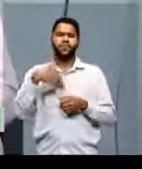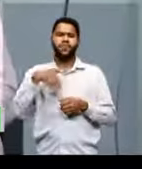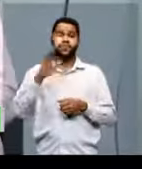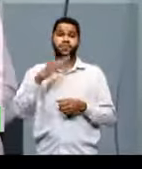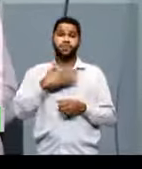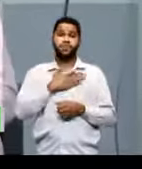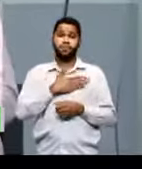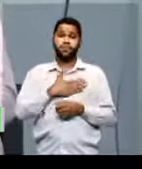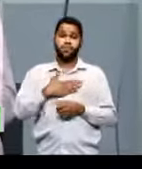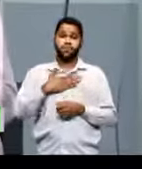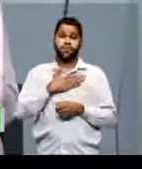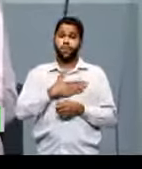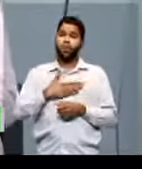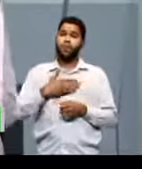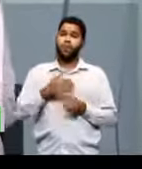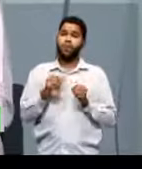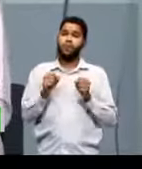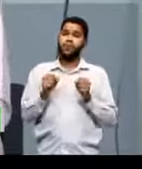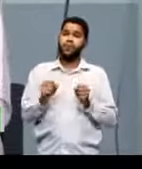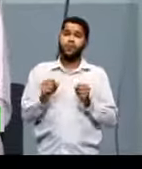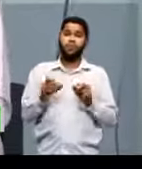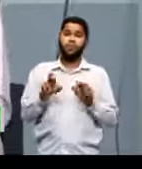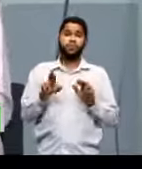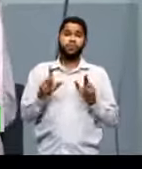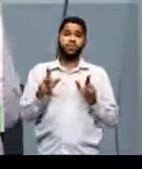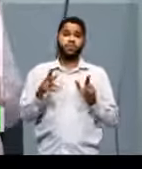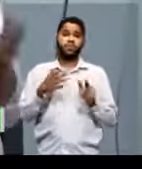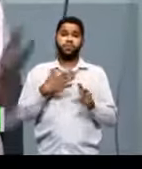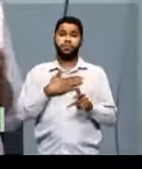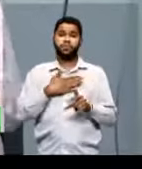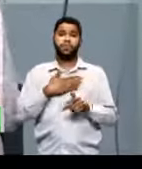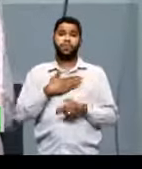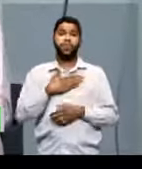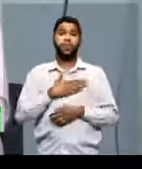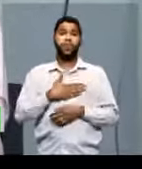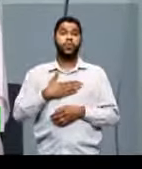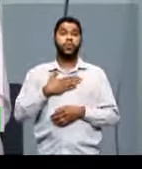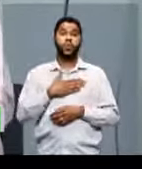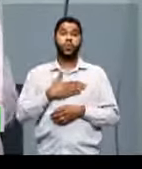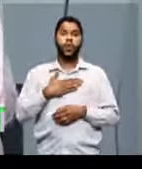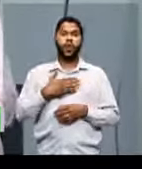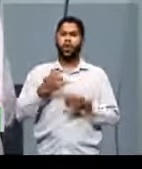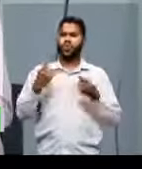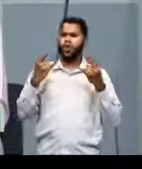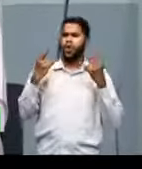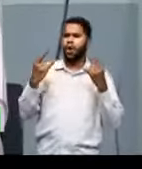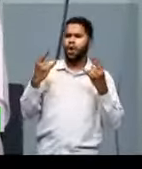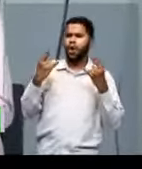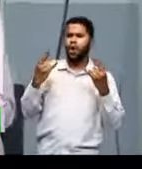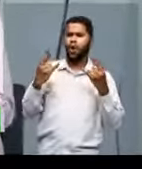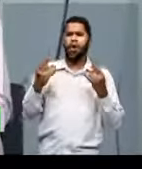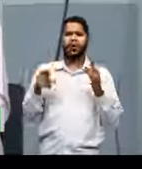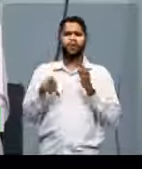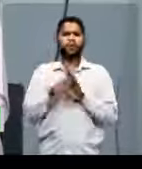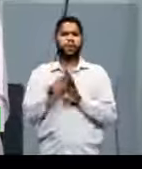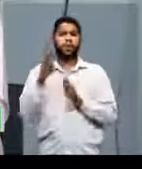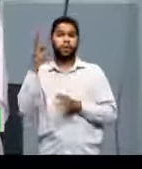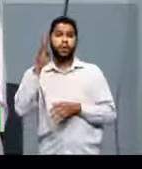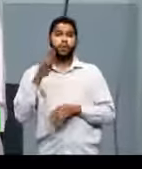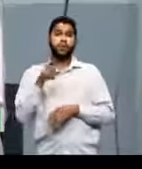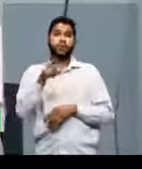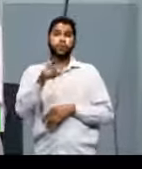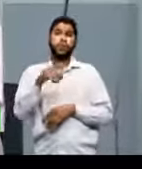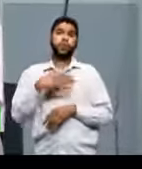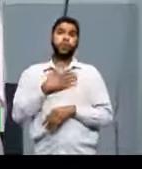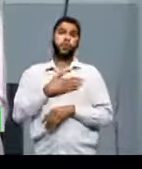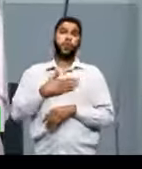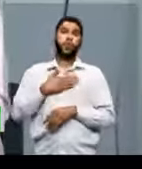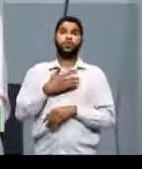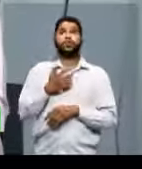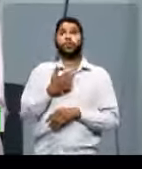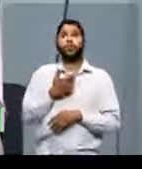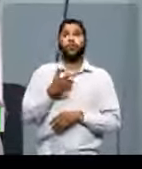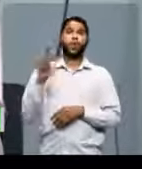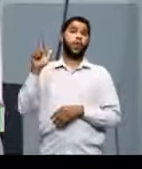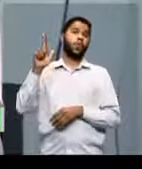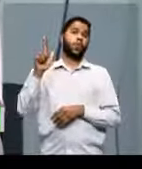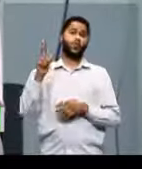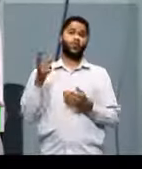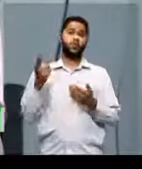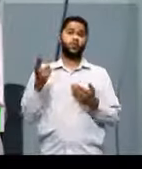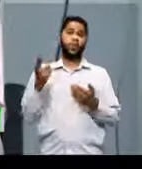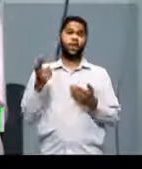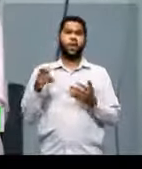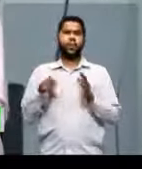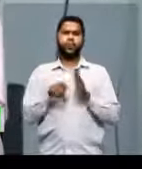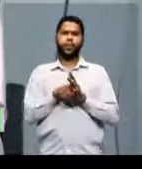mas pode ser diferente do meu. Eu gosto, por exemplo, de rock, de música brasileira. Você pode gostar, eventualmente, de